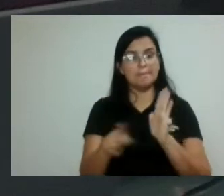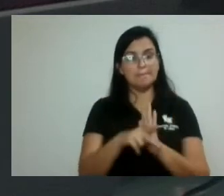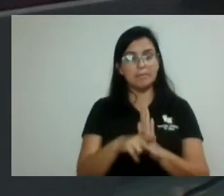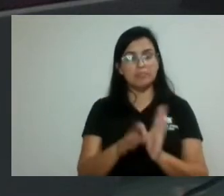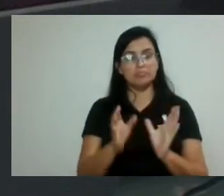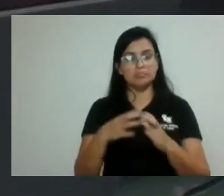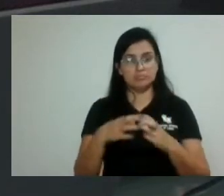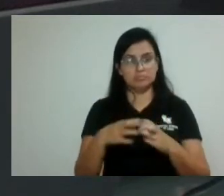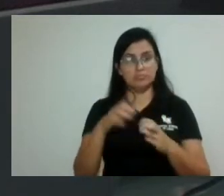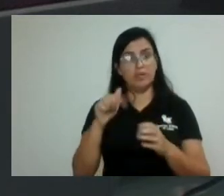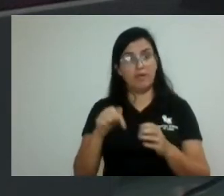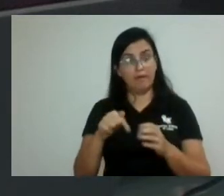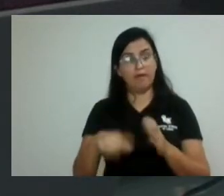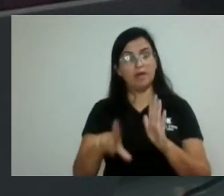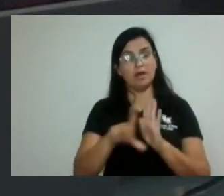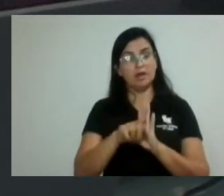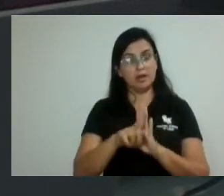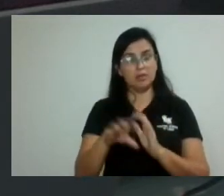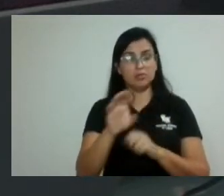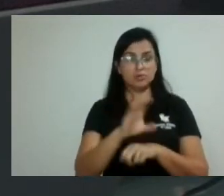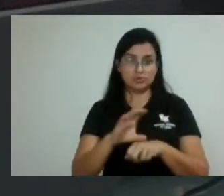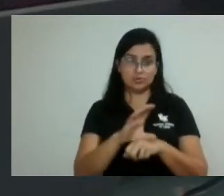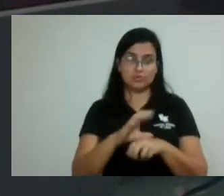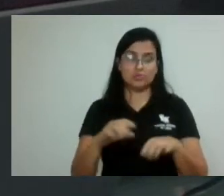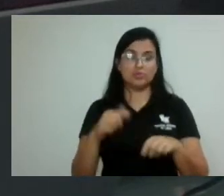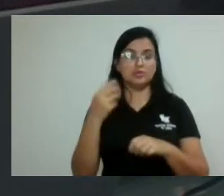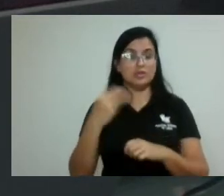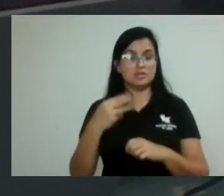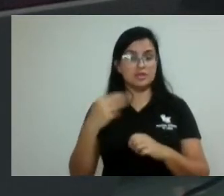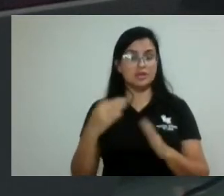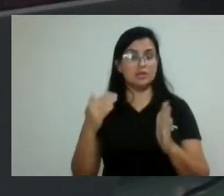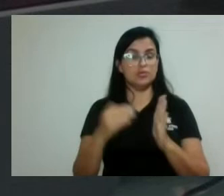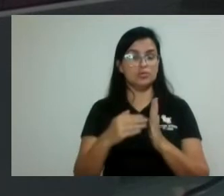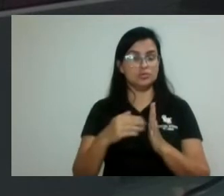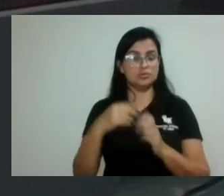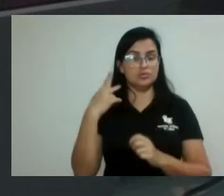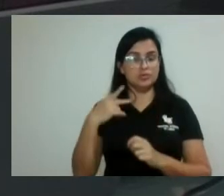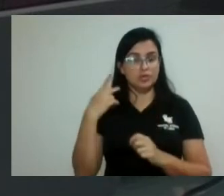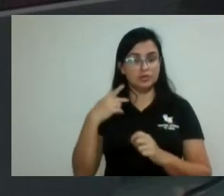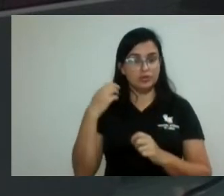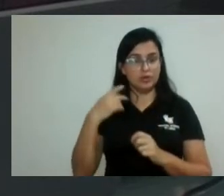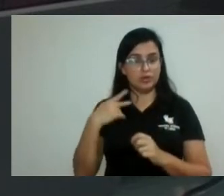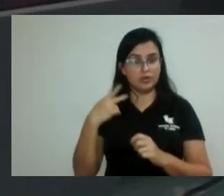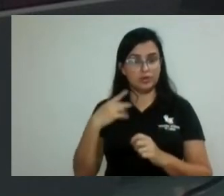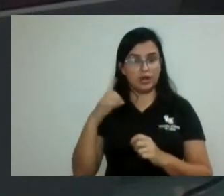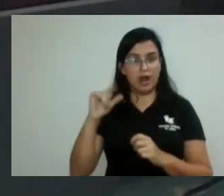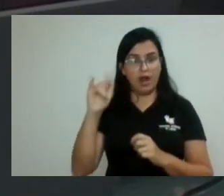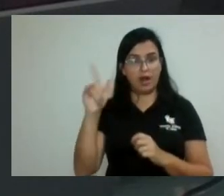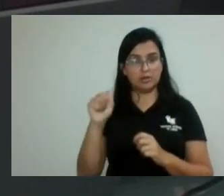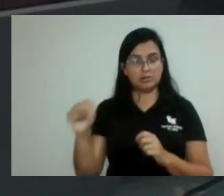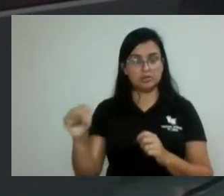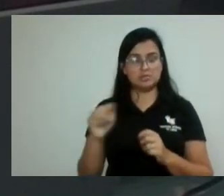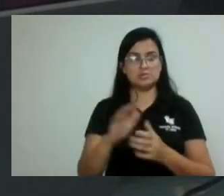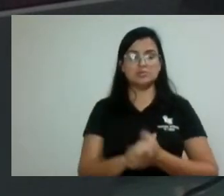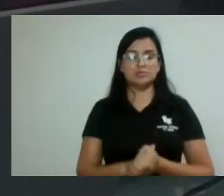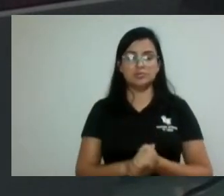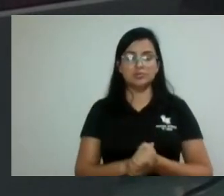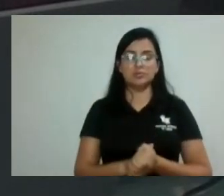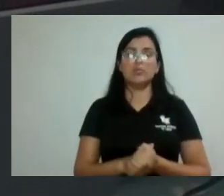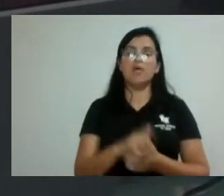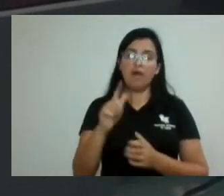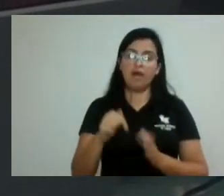matéria. Terceira e última vereadora, membro da comissão de legislação, vereadora Laís Perrou, matéria legal e constitucional, com